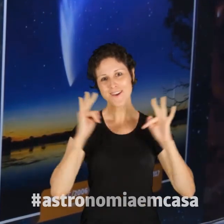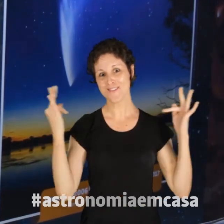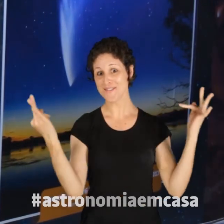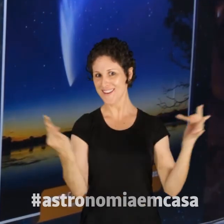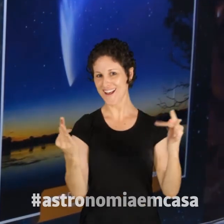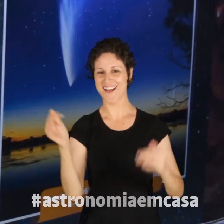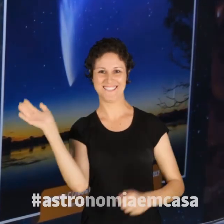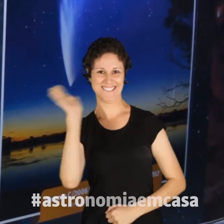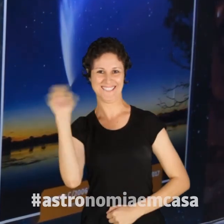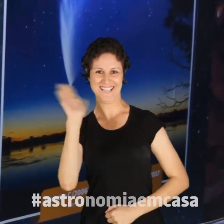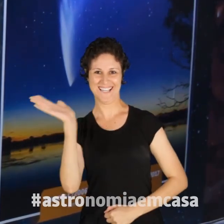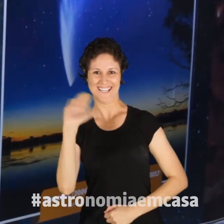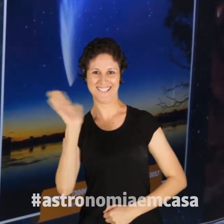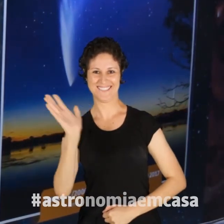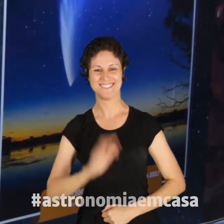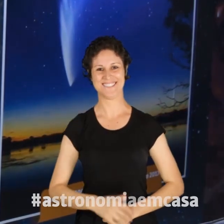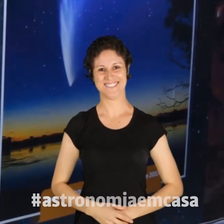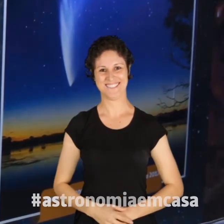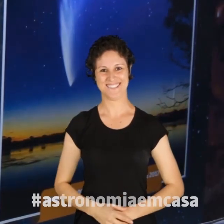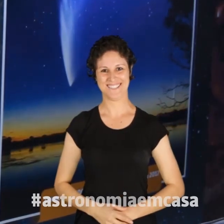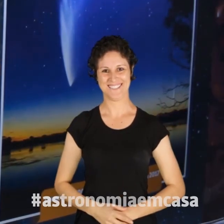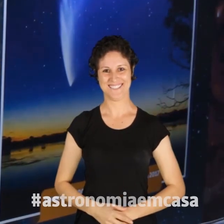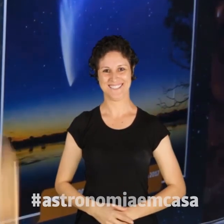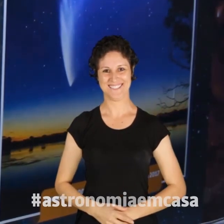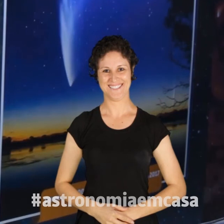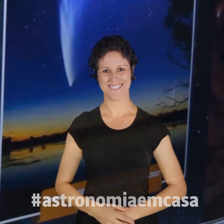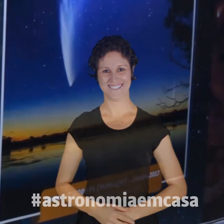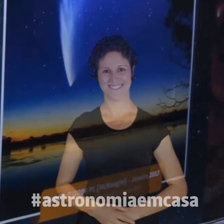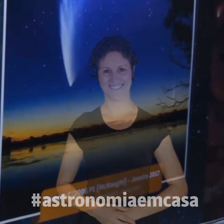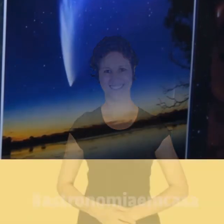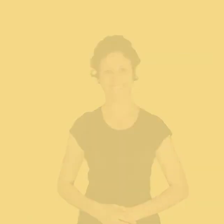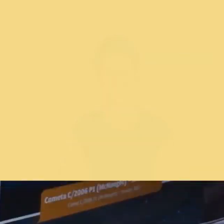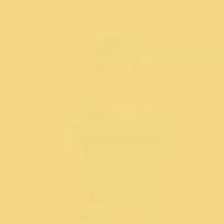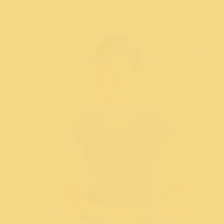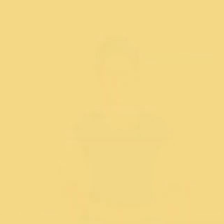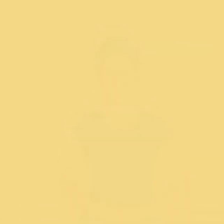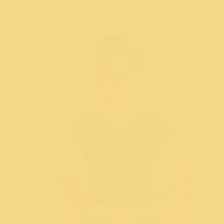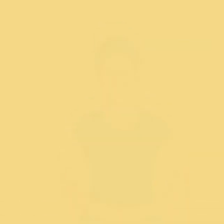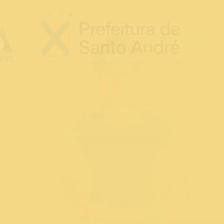amigos e com os familiares. E a gente se encontra em um próximo vídeo. Até lá, pessoal! episódio! E